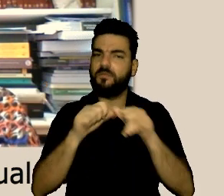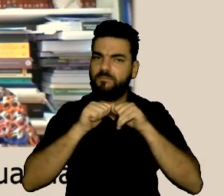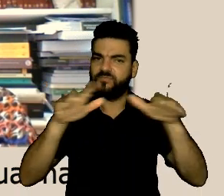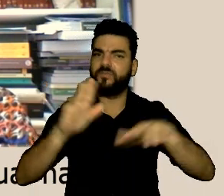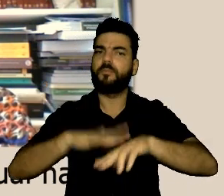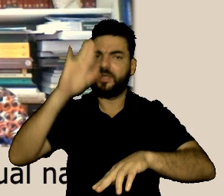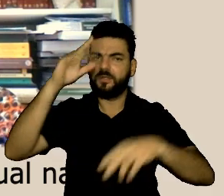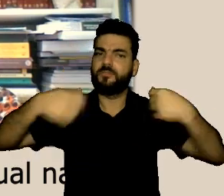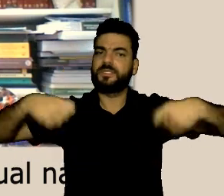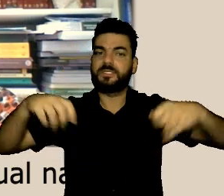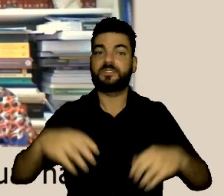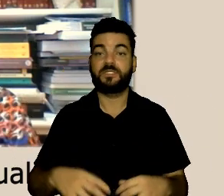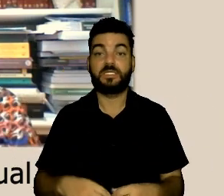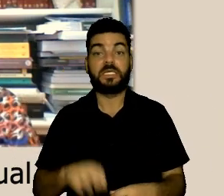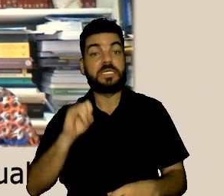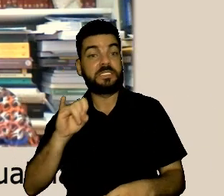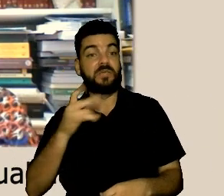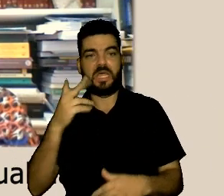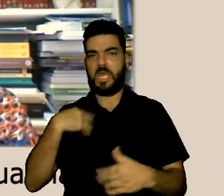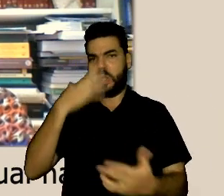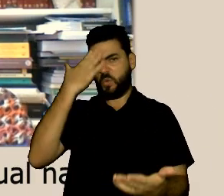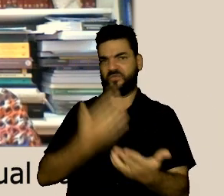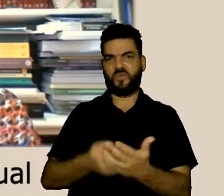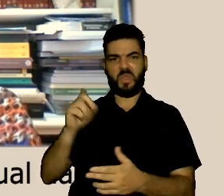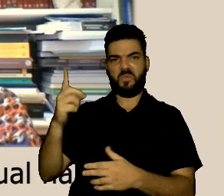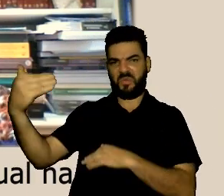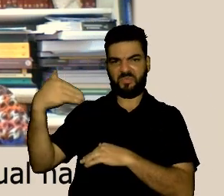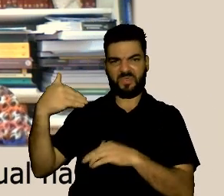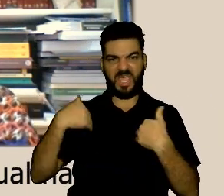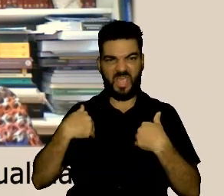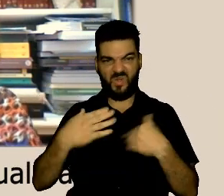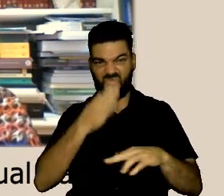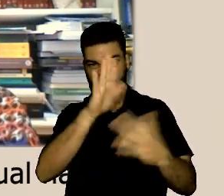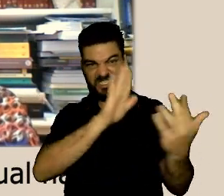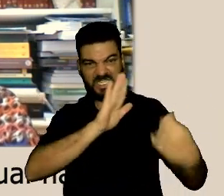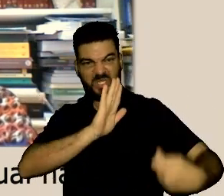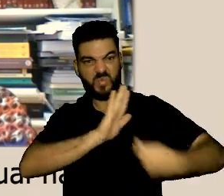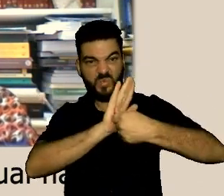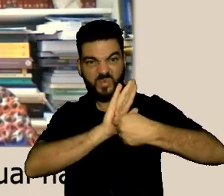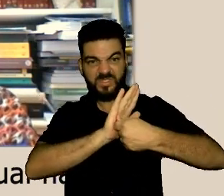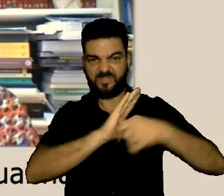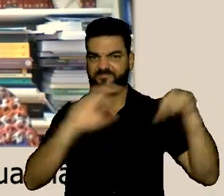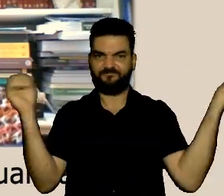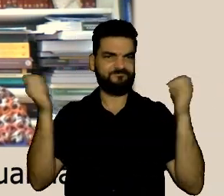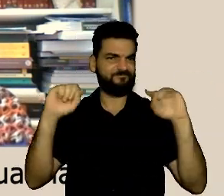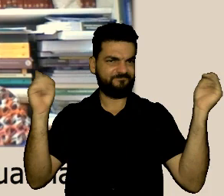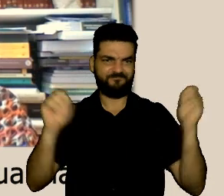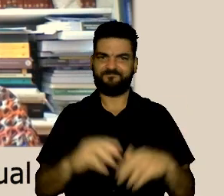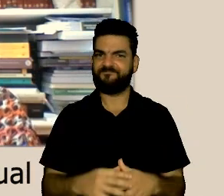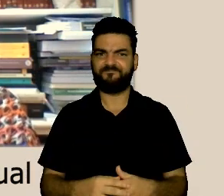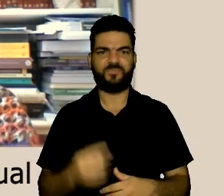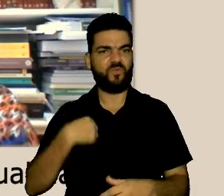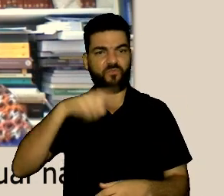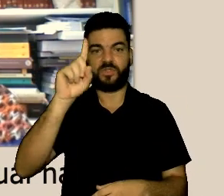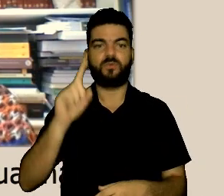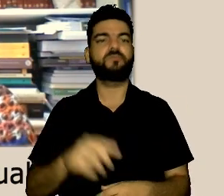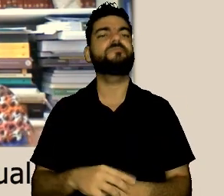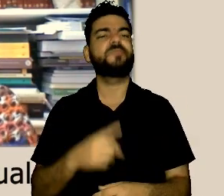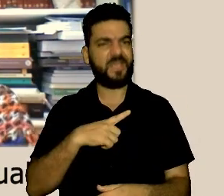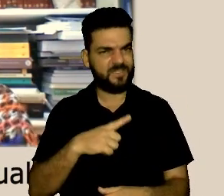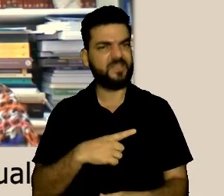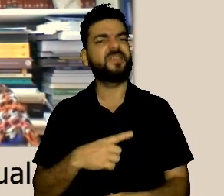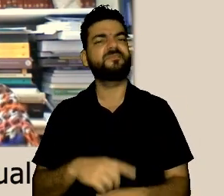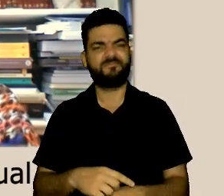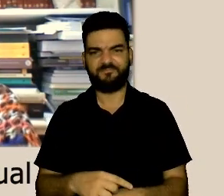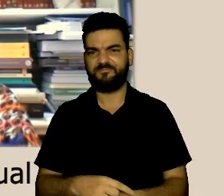utilizando as práticas até para que elas fiquem conhecidas doutora porque realmente se a pessoa fala mas eu não confio nem em vir aqui eu quero saber